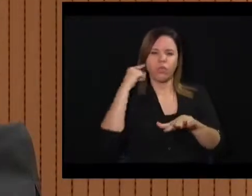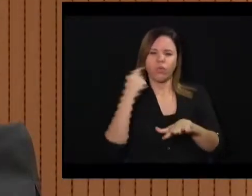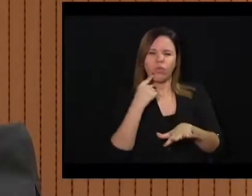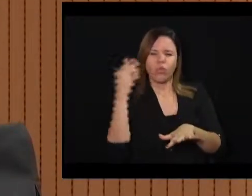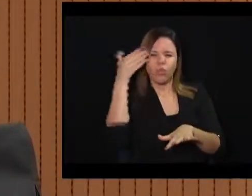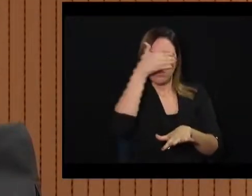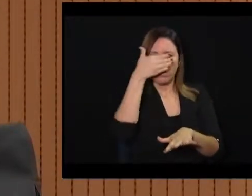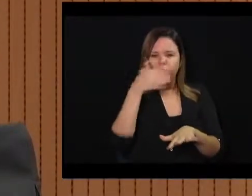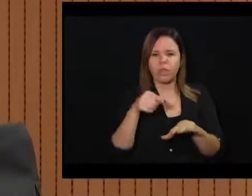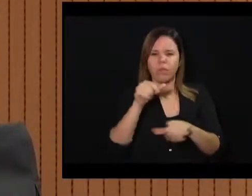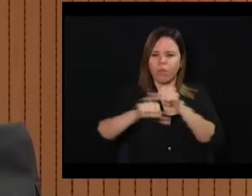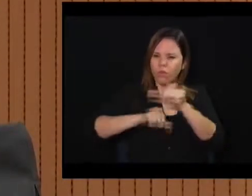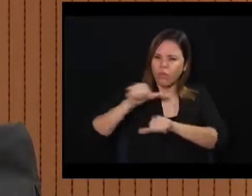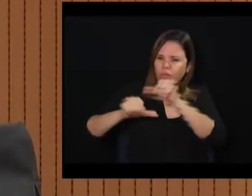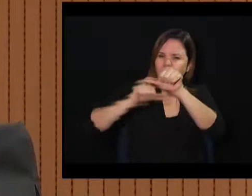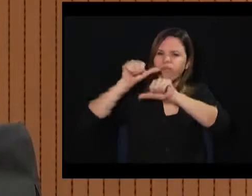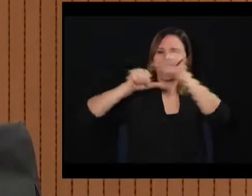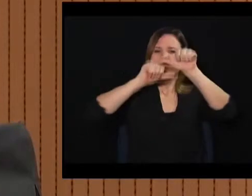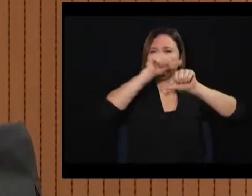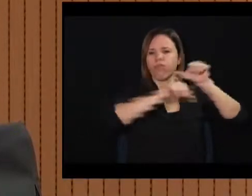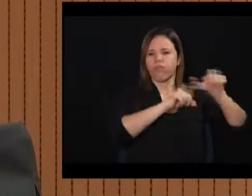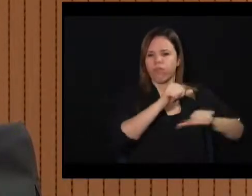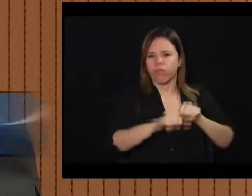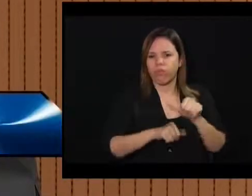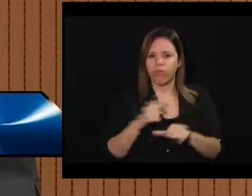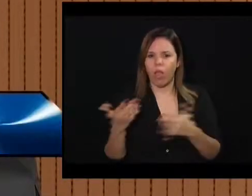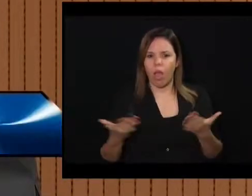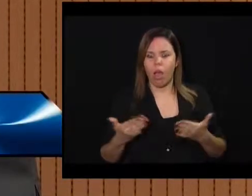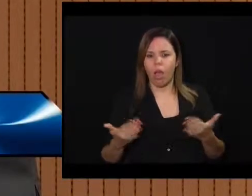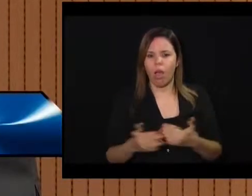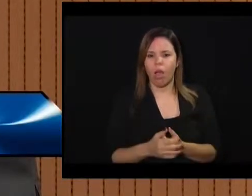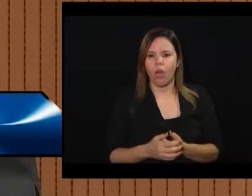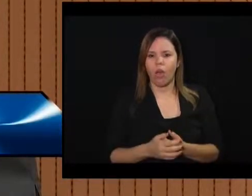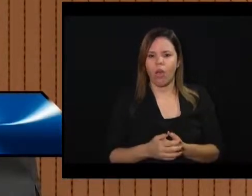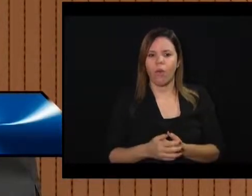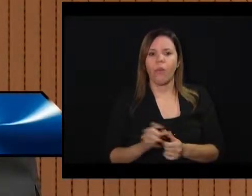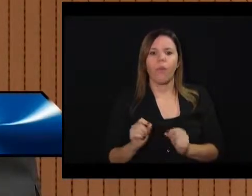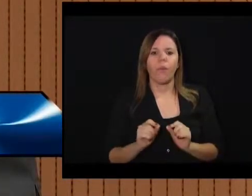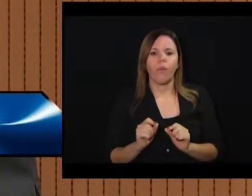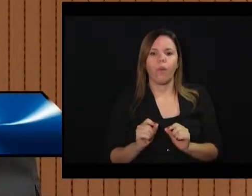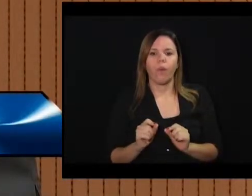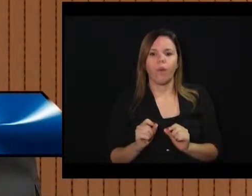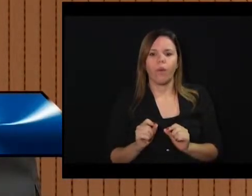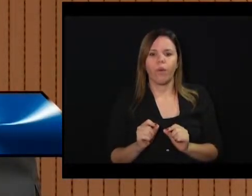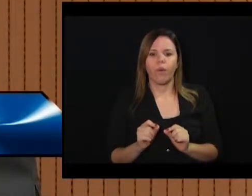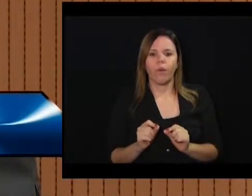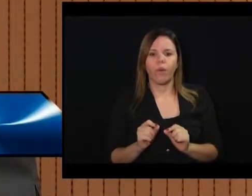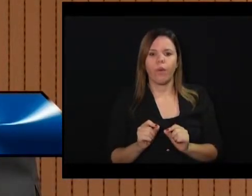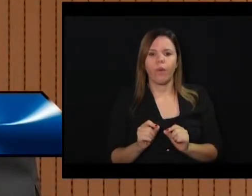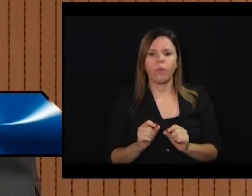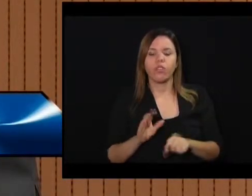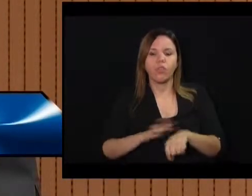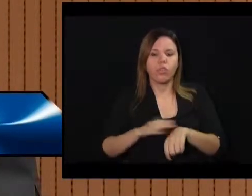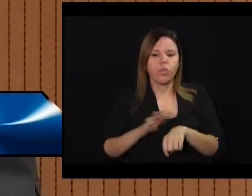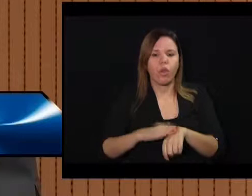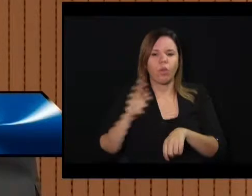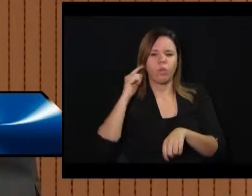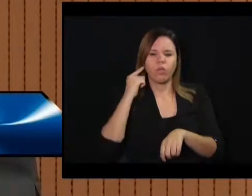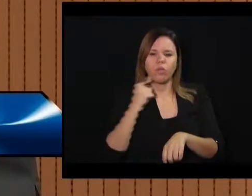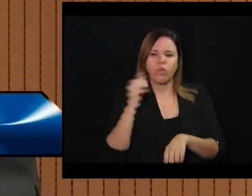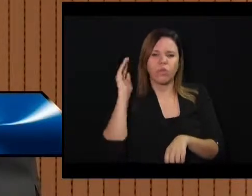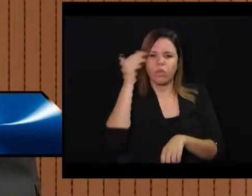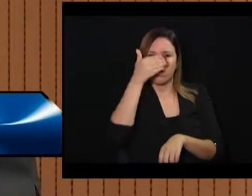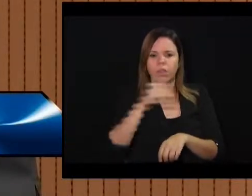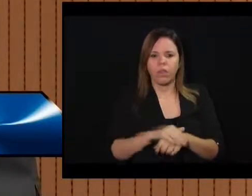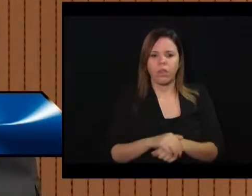passando por modificação nesse nome, conhecida como, sobre a questão da surdo cegueira. É igual, por exemplo,